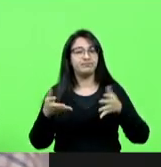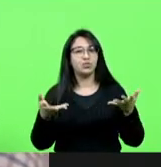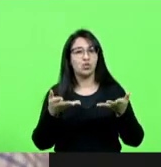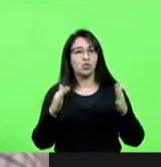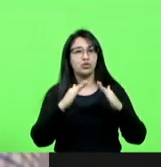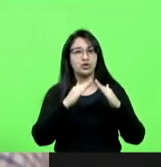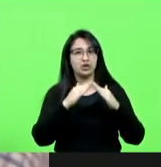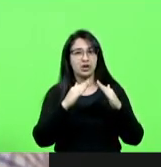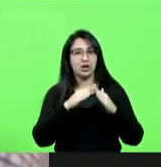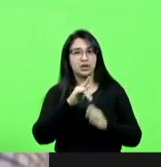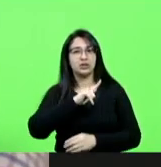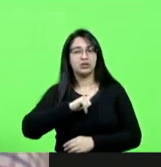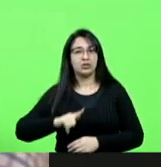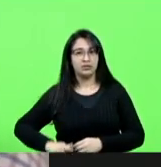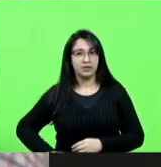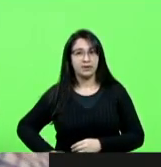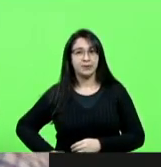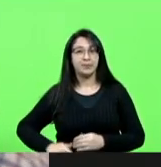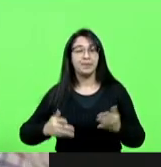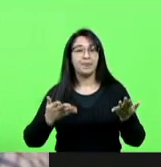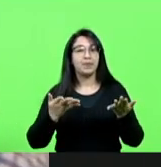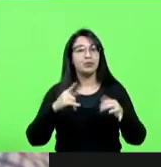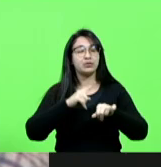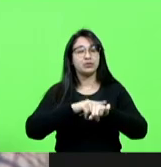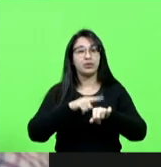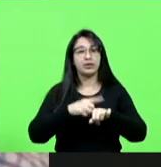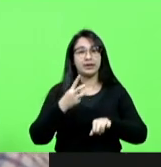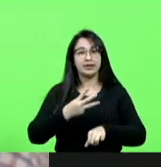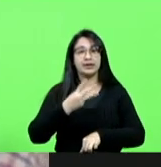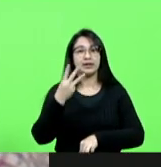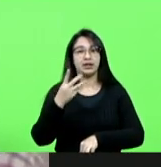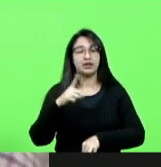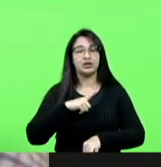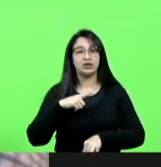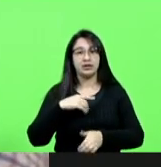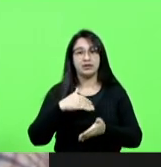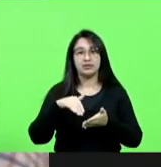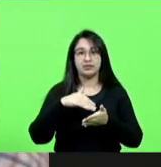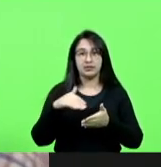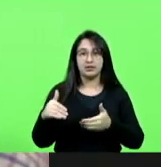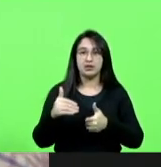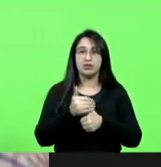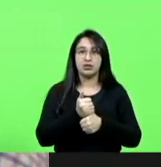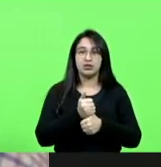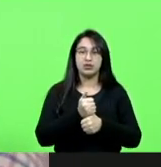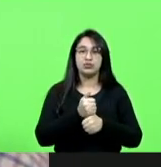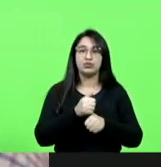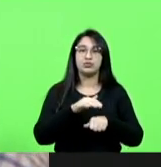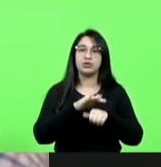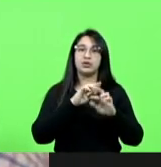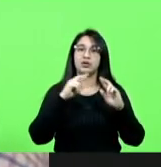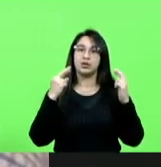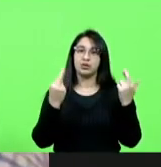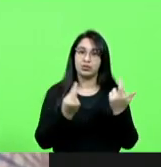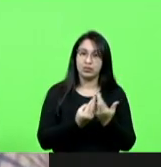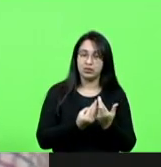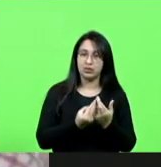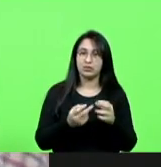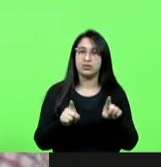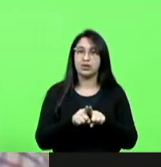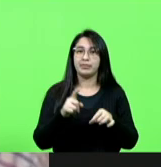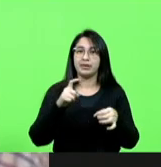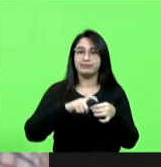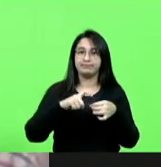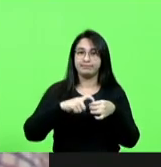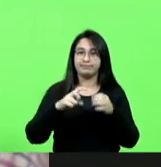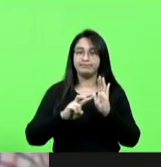agora às três horas tem uma reunião com o secretário adjunto de Saúde com uma equipe dos integrantes dos sindicatos para